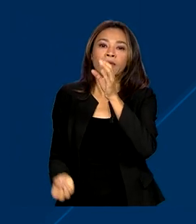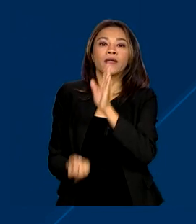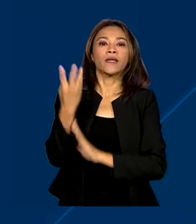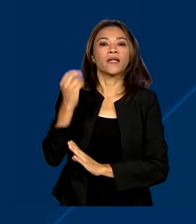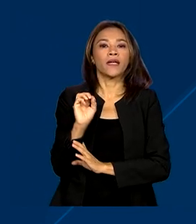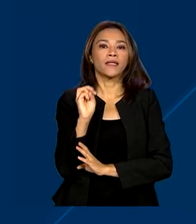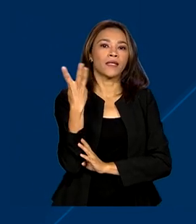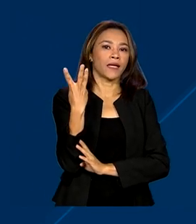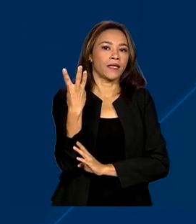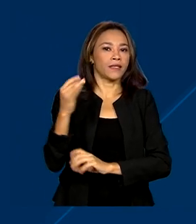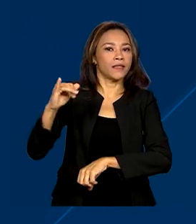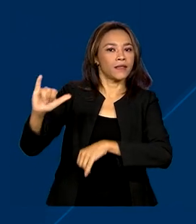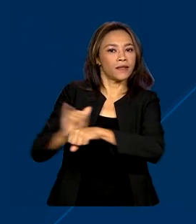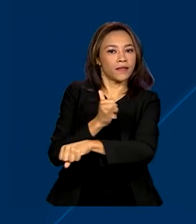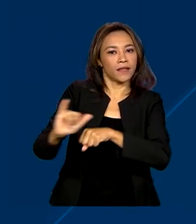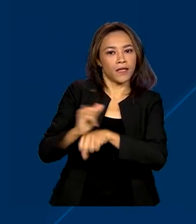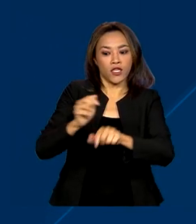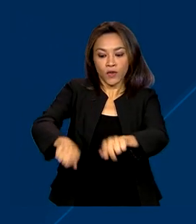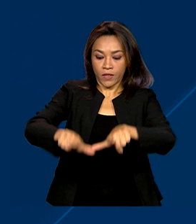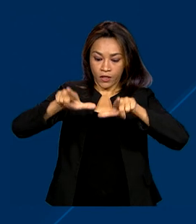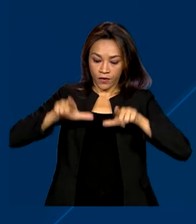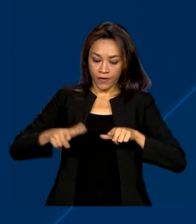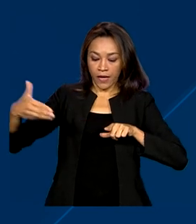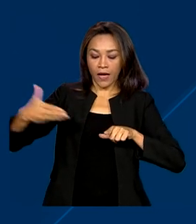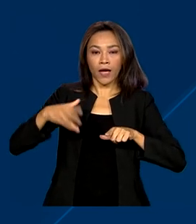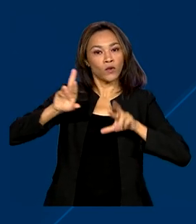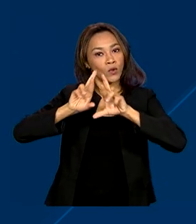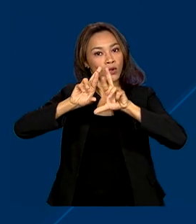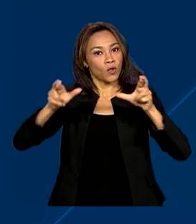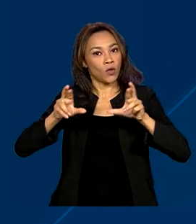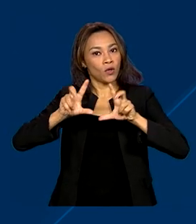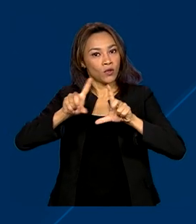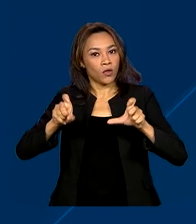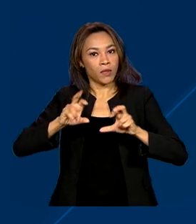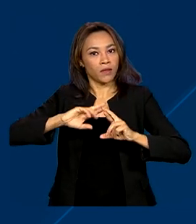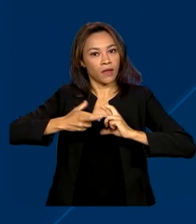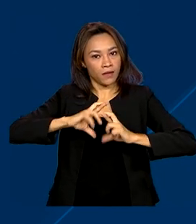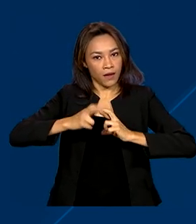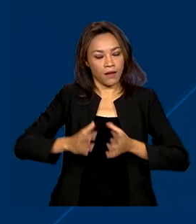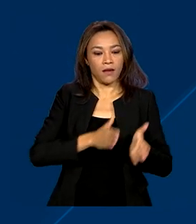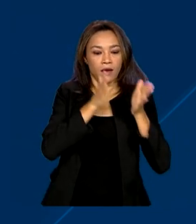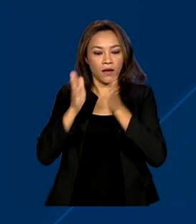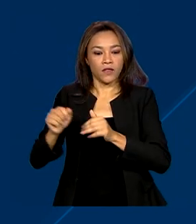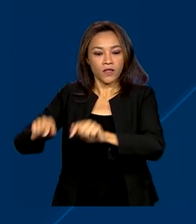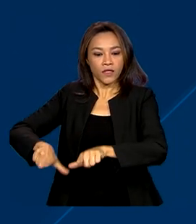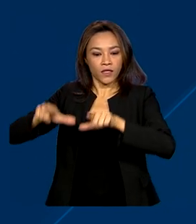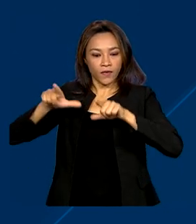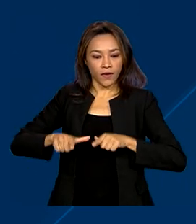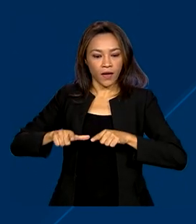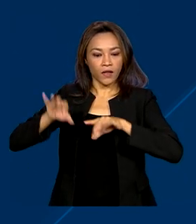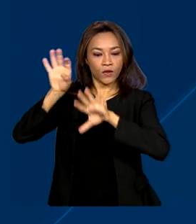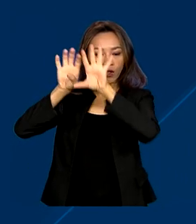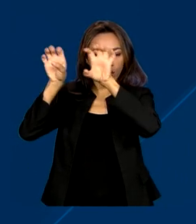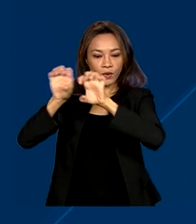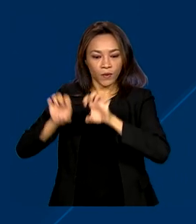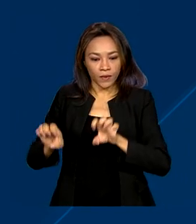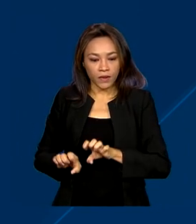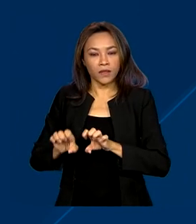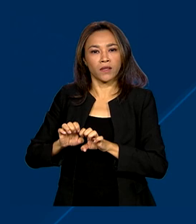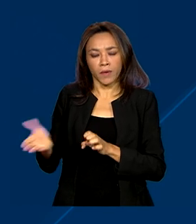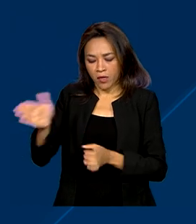instrumentos. O certificado de crédito de reciclagem, o certificado de estruturação e reciclagem de